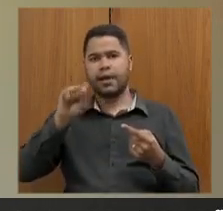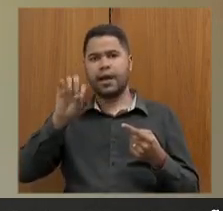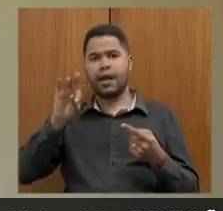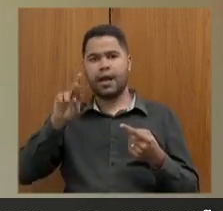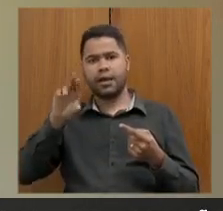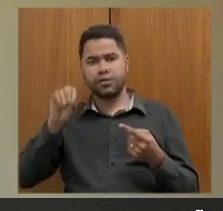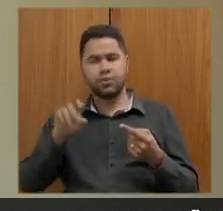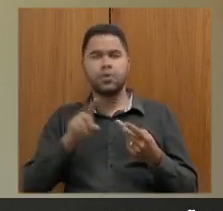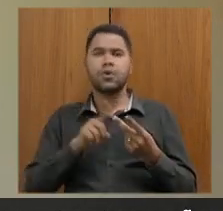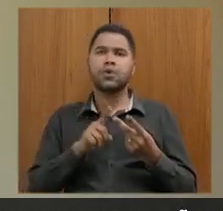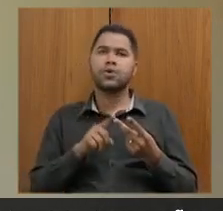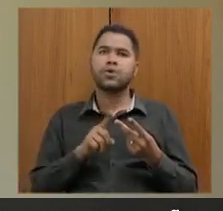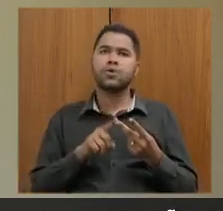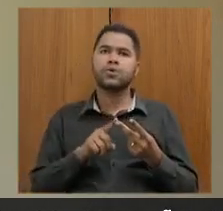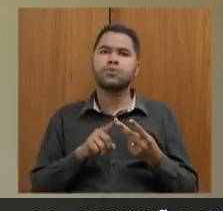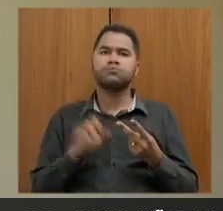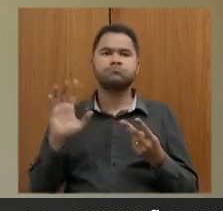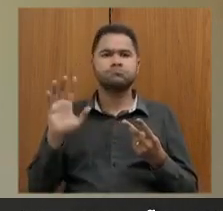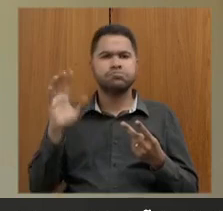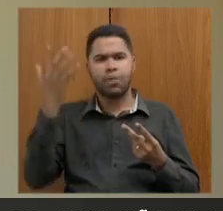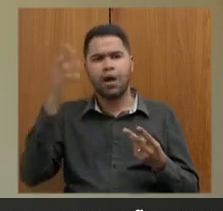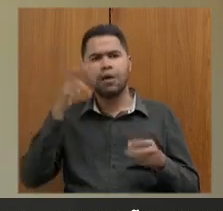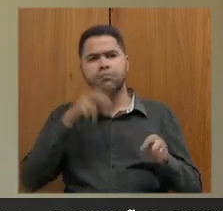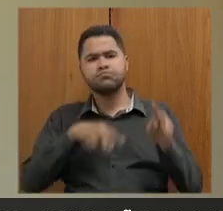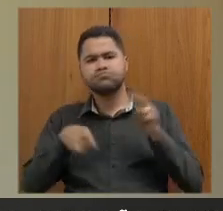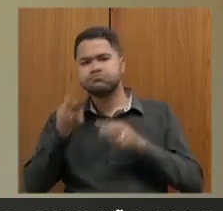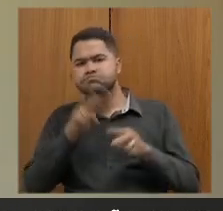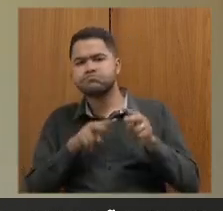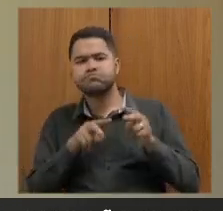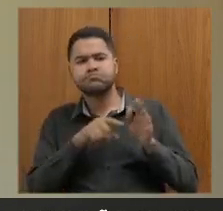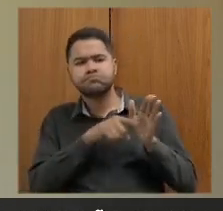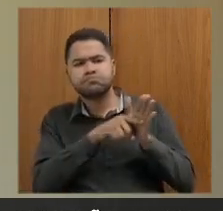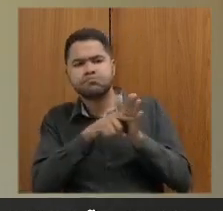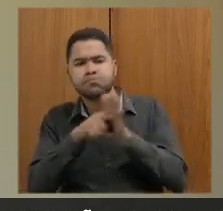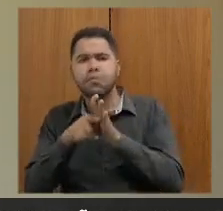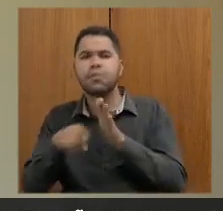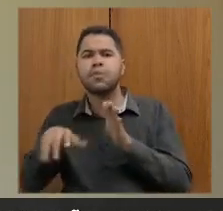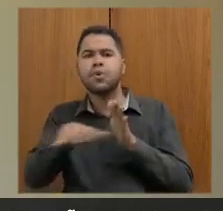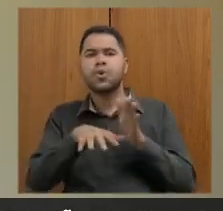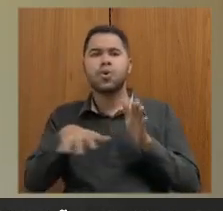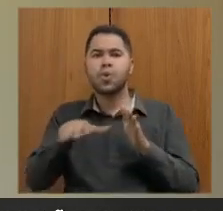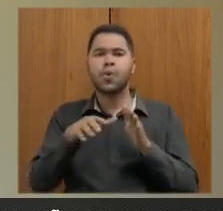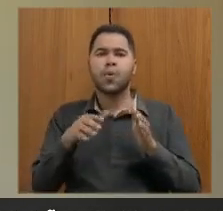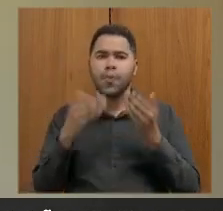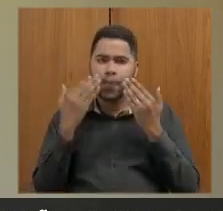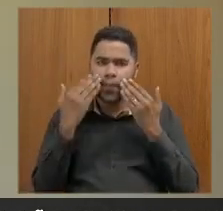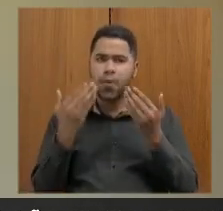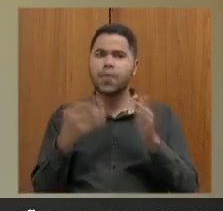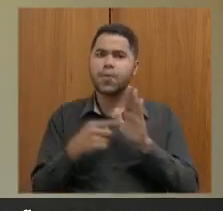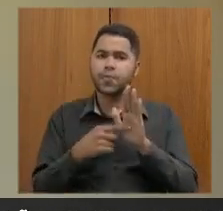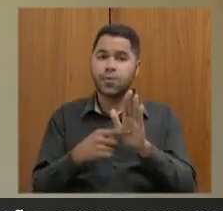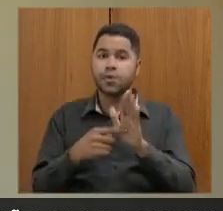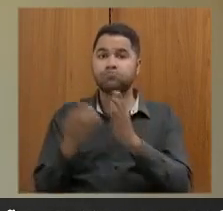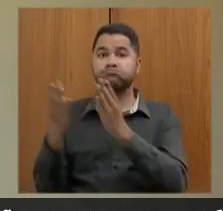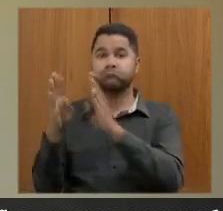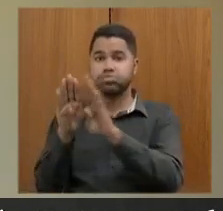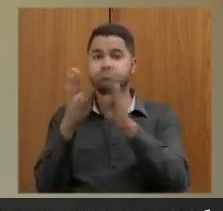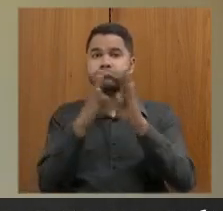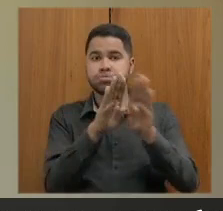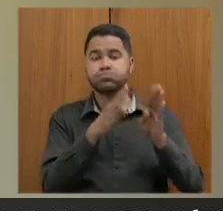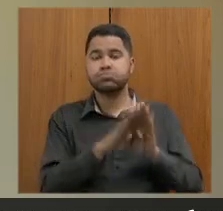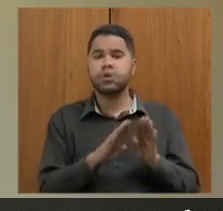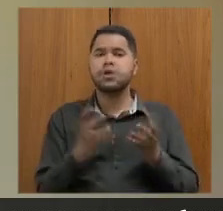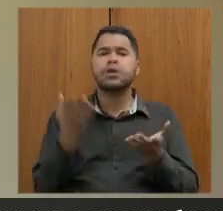registro aqui também que foram realizadas várias audiências públicas na Comissão de Educação também apontando fechamento de escola